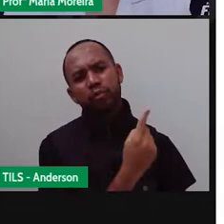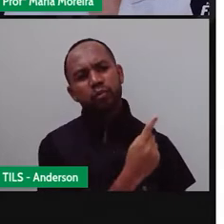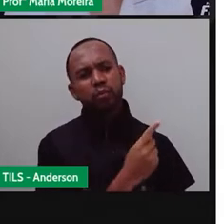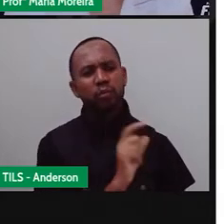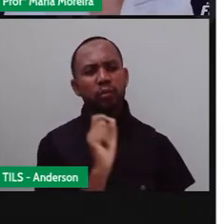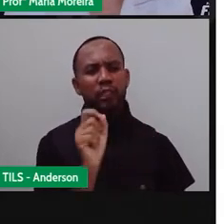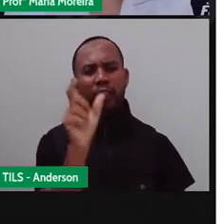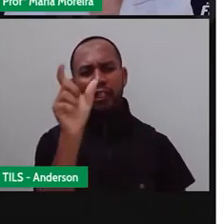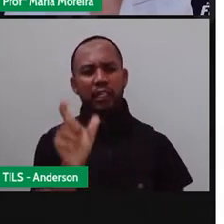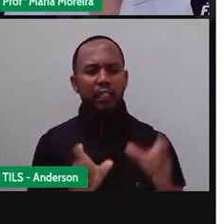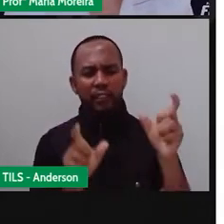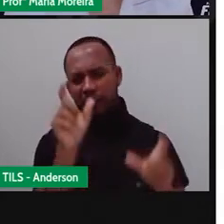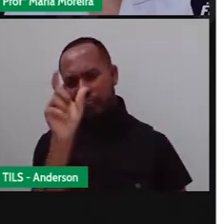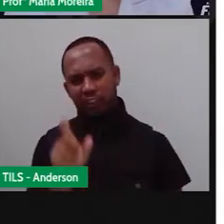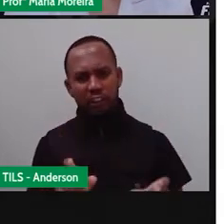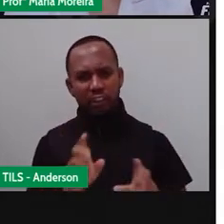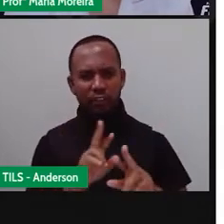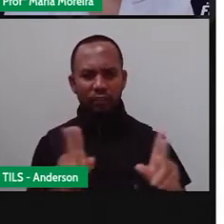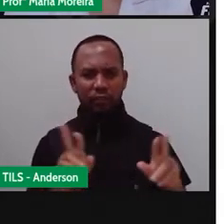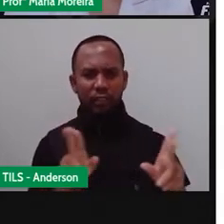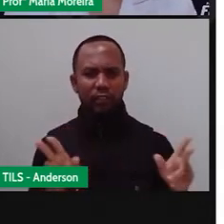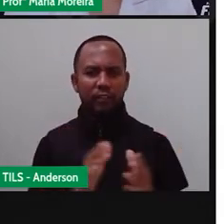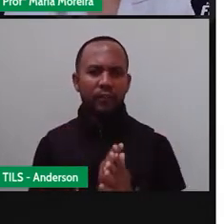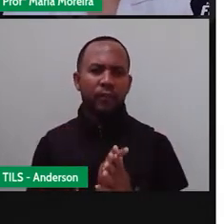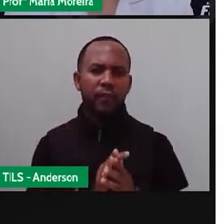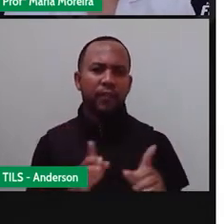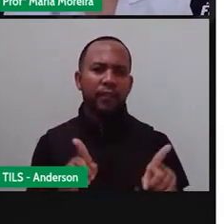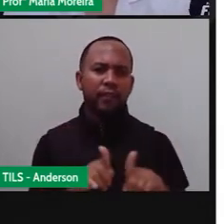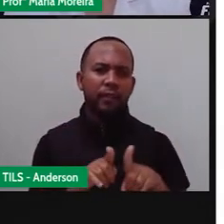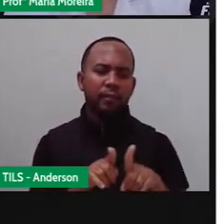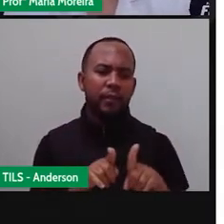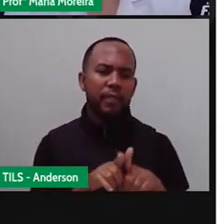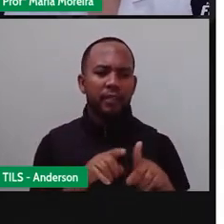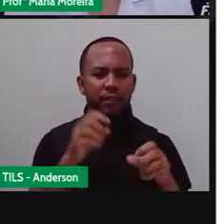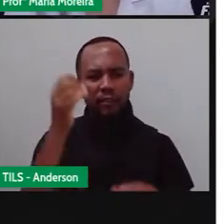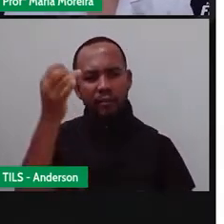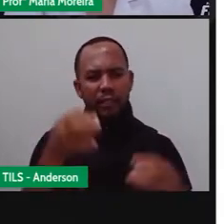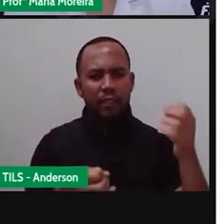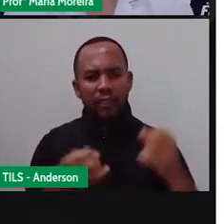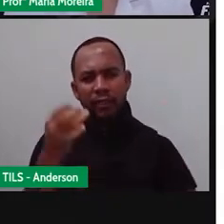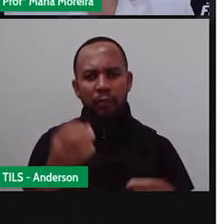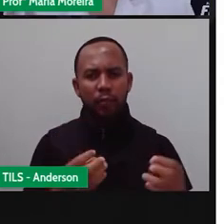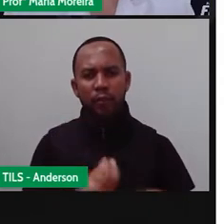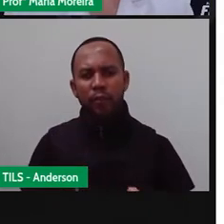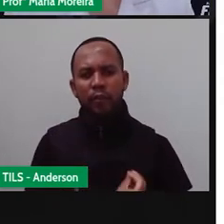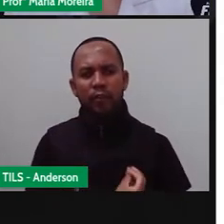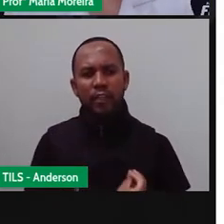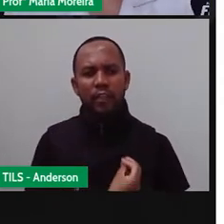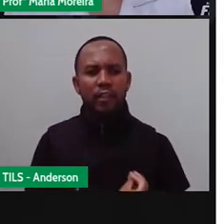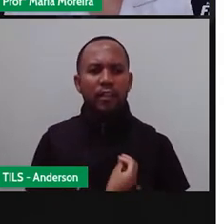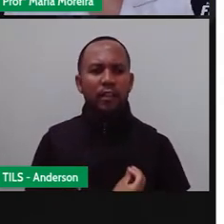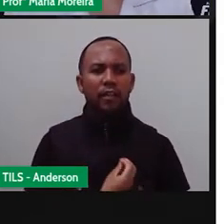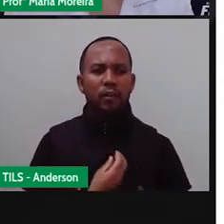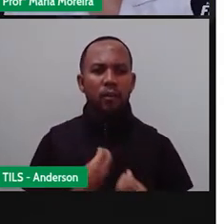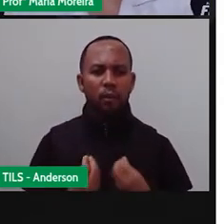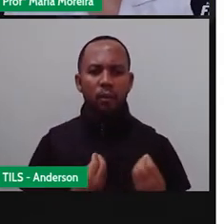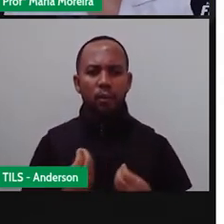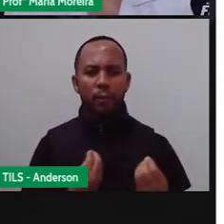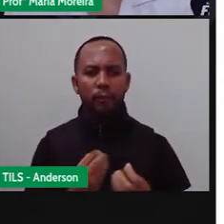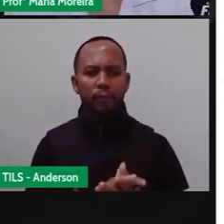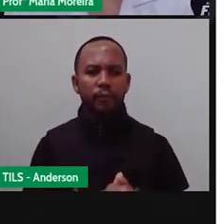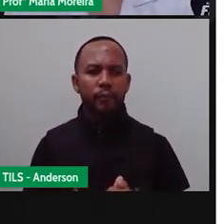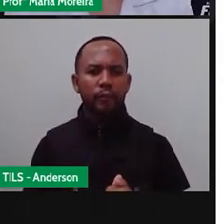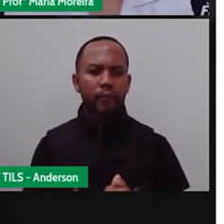características, não é isso? Inclusive, quando a gente estava falando aqui sobre seres vivos, a gente falou aí sobre as características